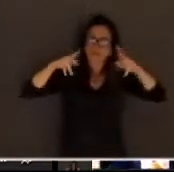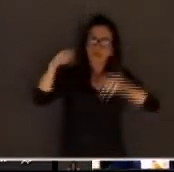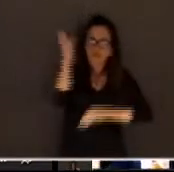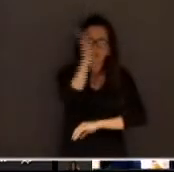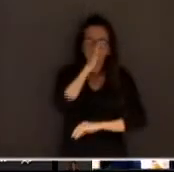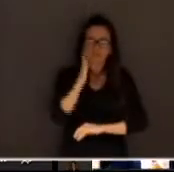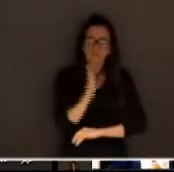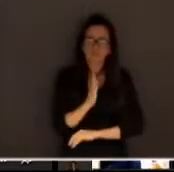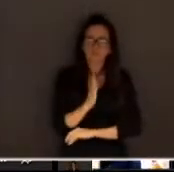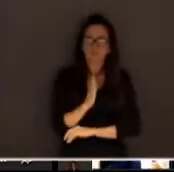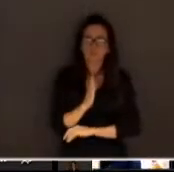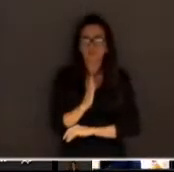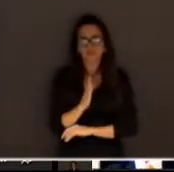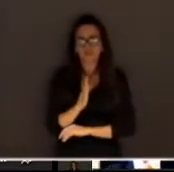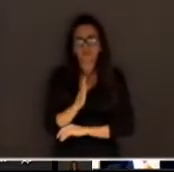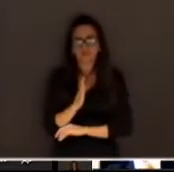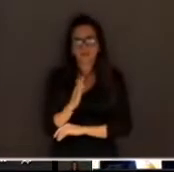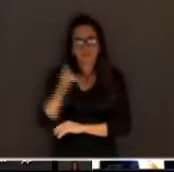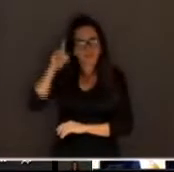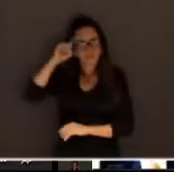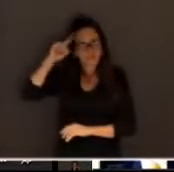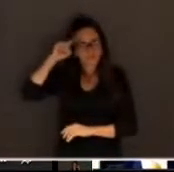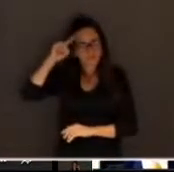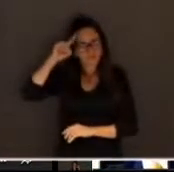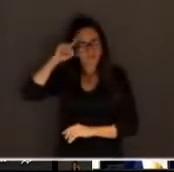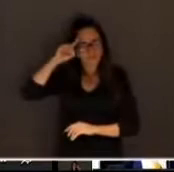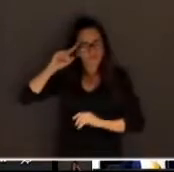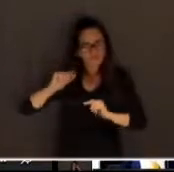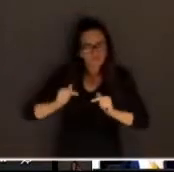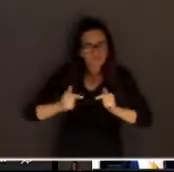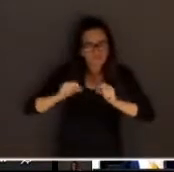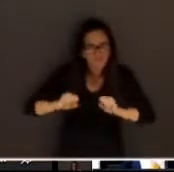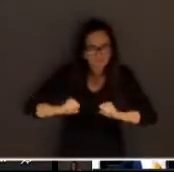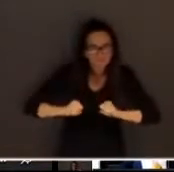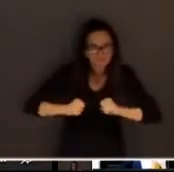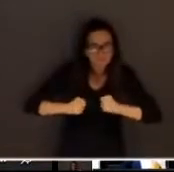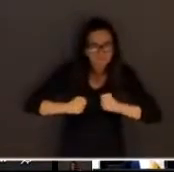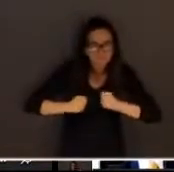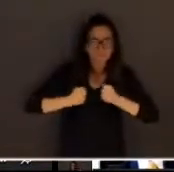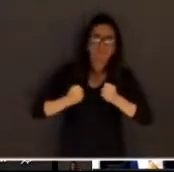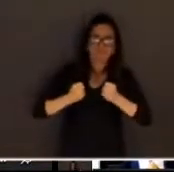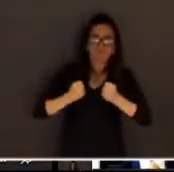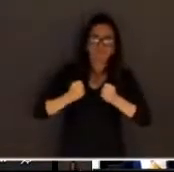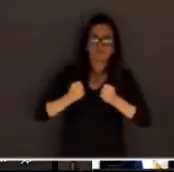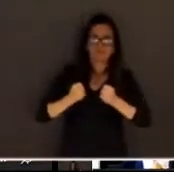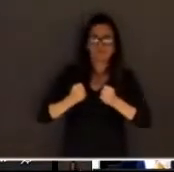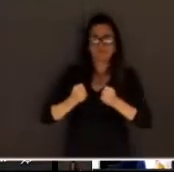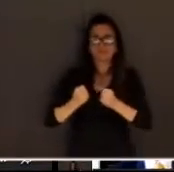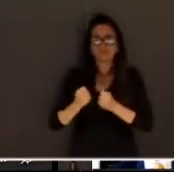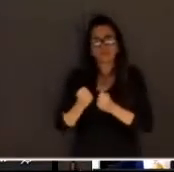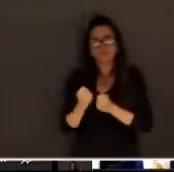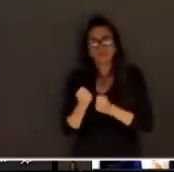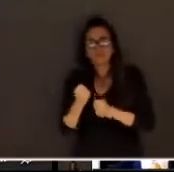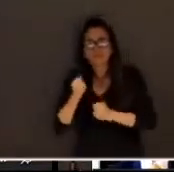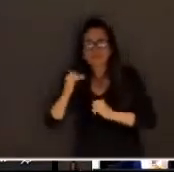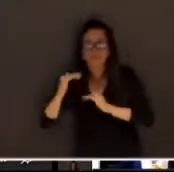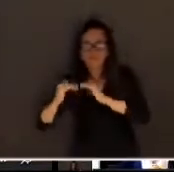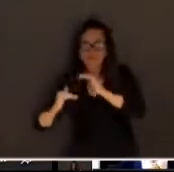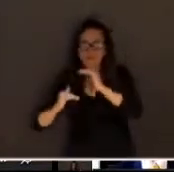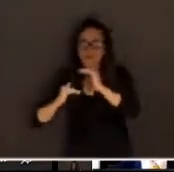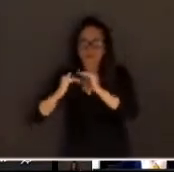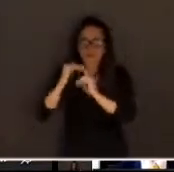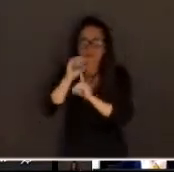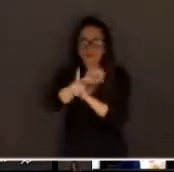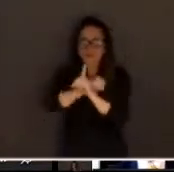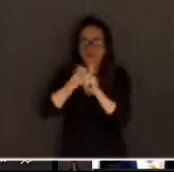e que diariamente lutam, de forma árdua, de forma hercúlea, pela construção de uma sociedade